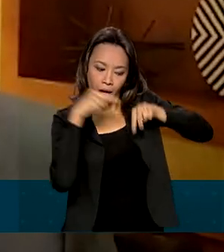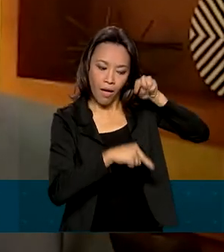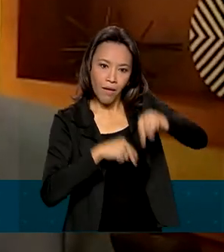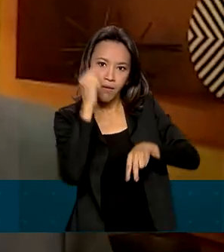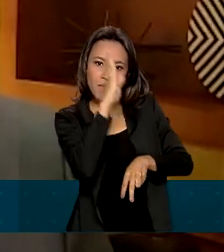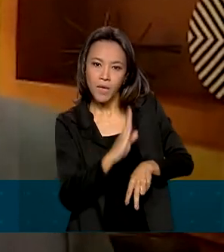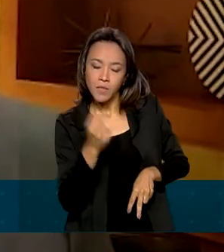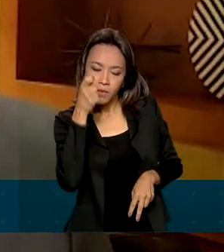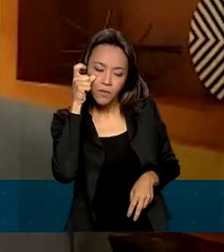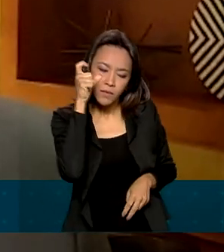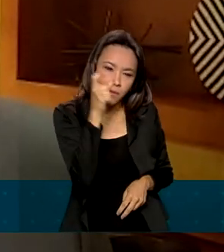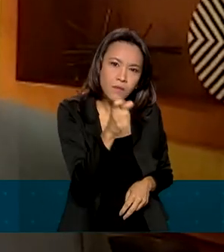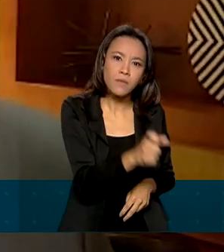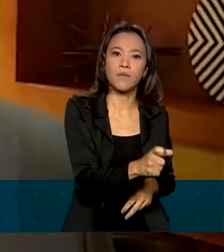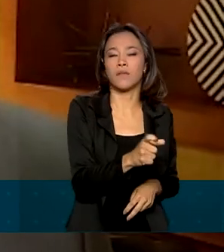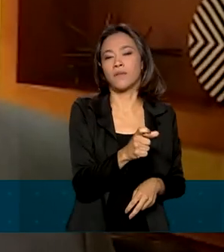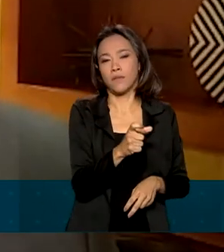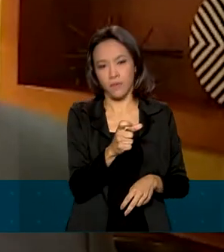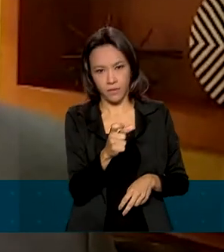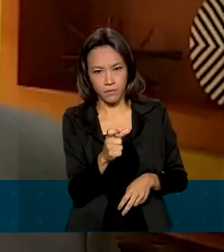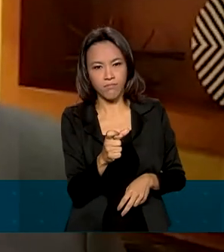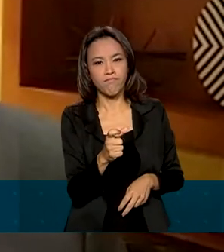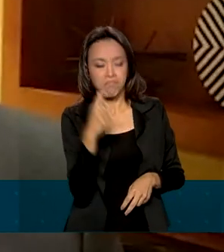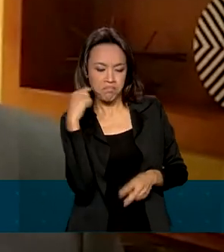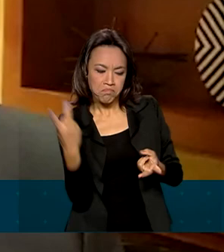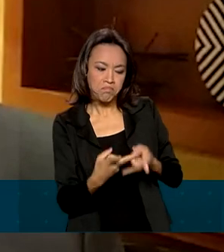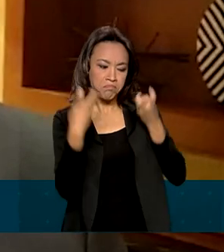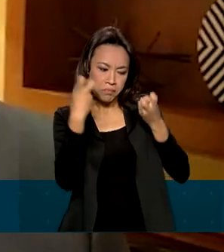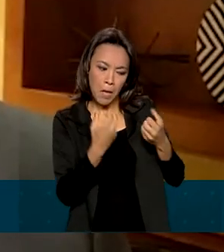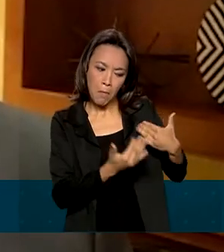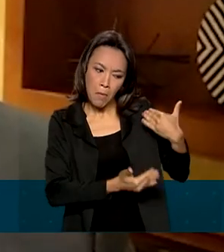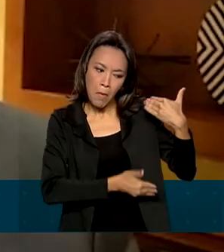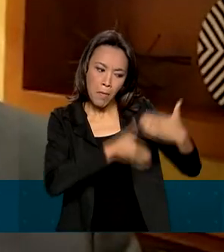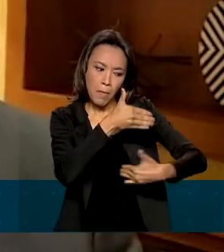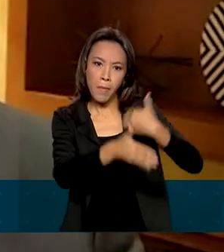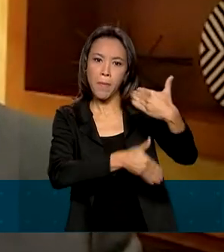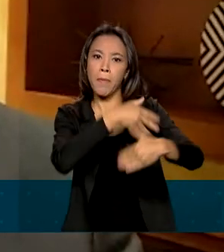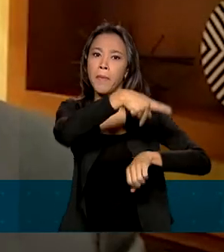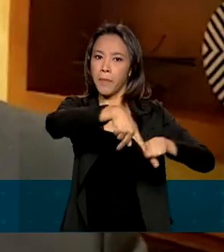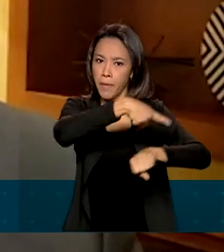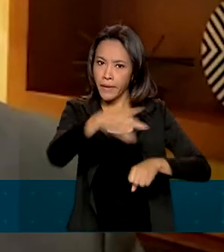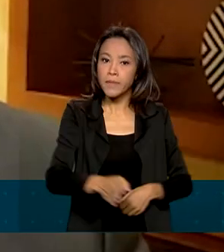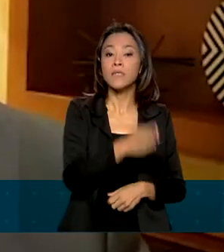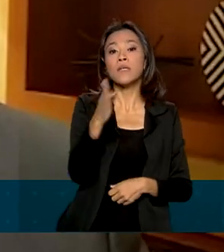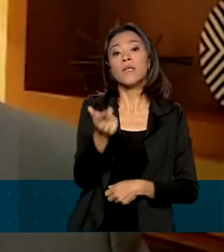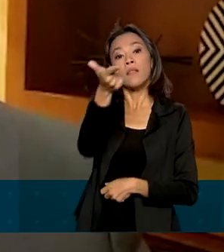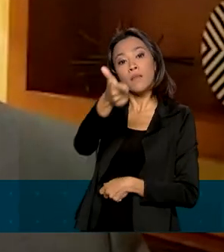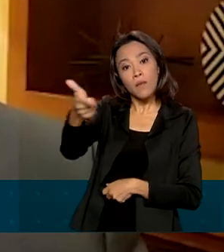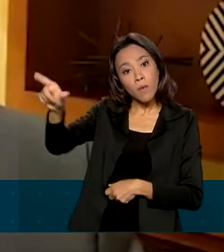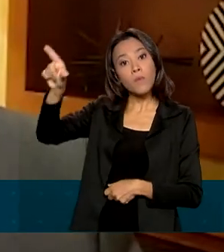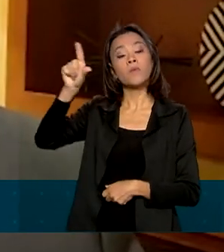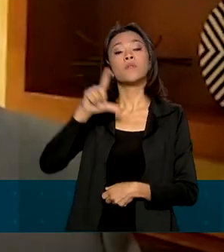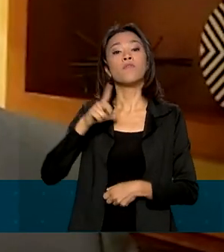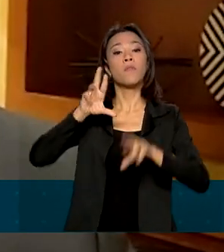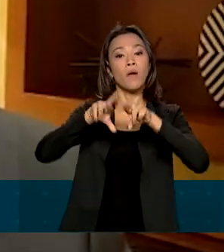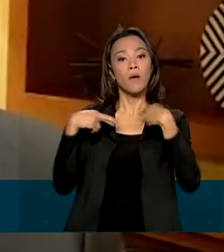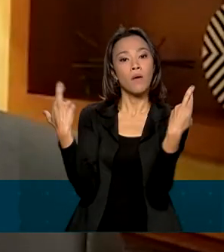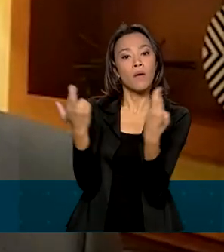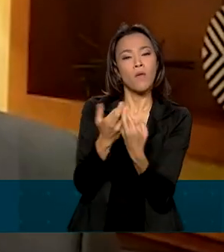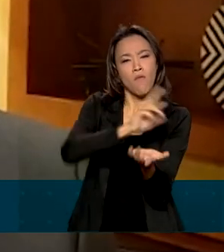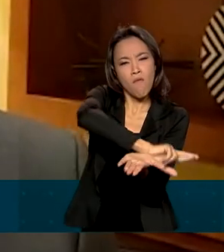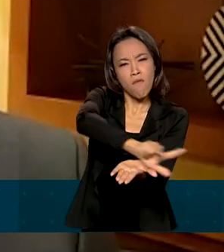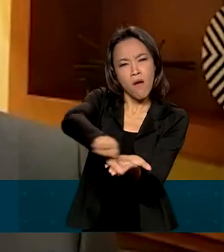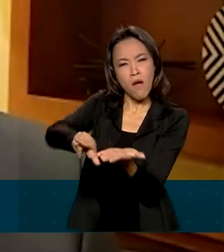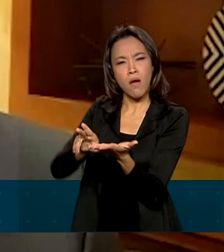interesse, reconhecendo aquilo que está sendo feito pelo nosso país. Depois tivemos a oportunidade de fazer uma reunião com vários